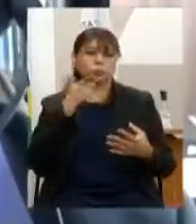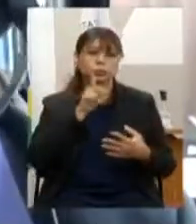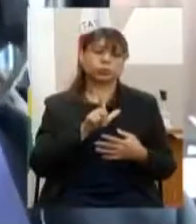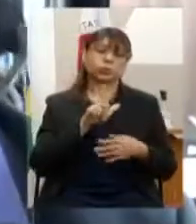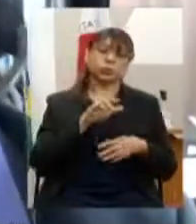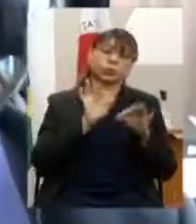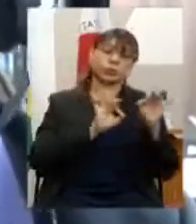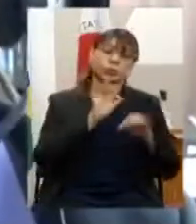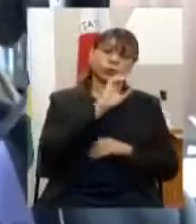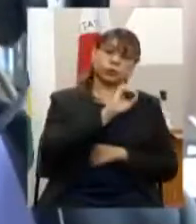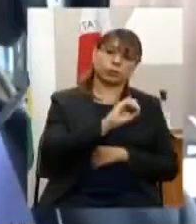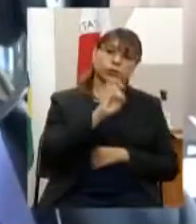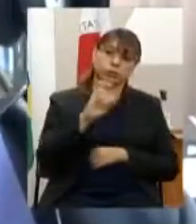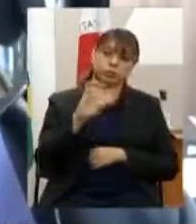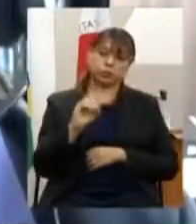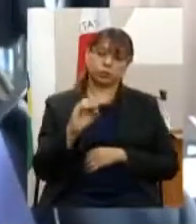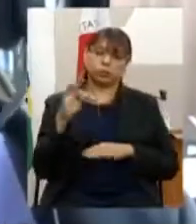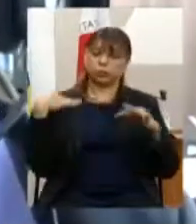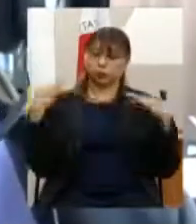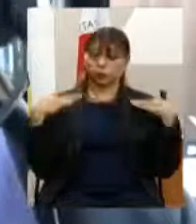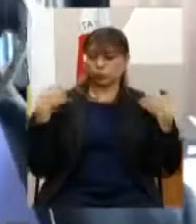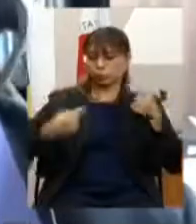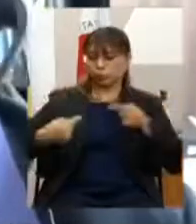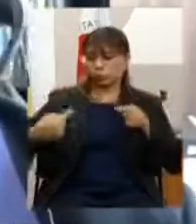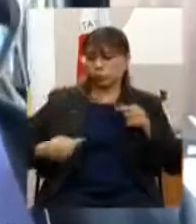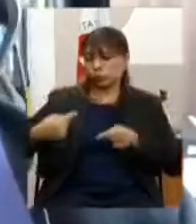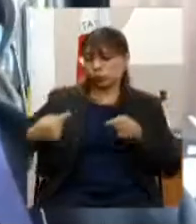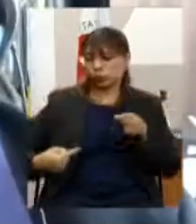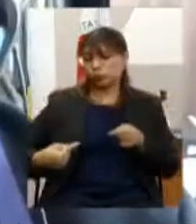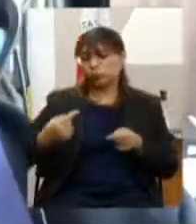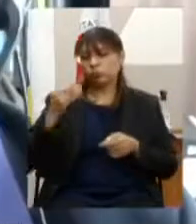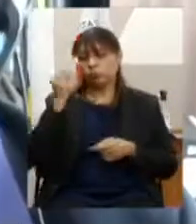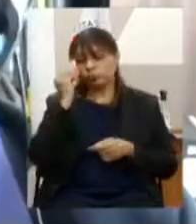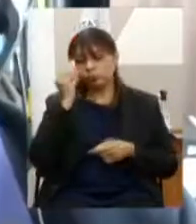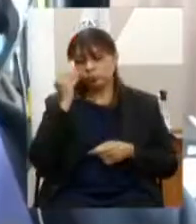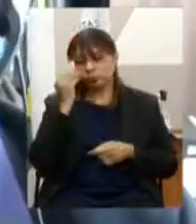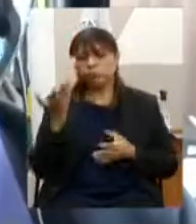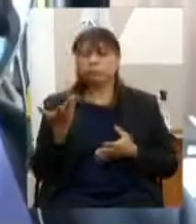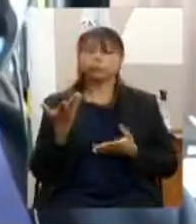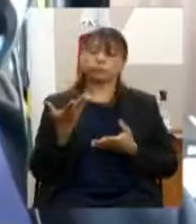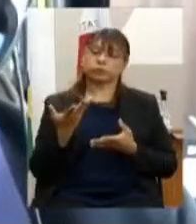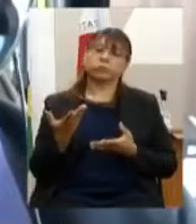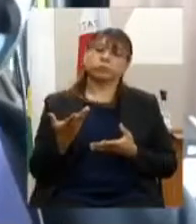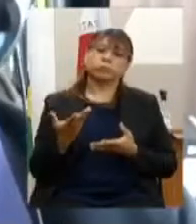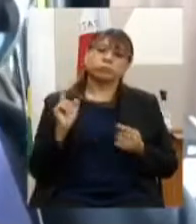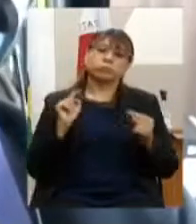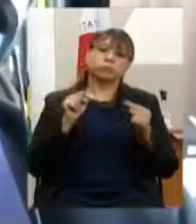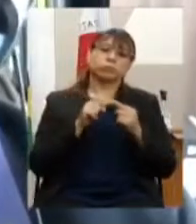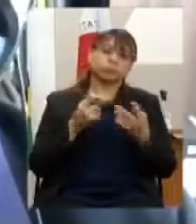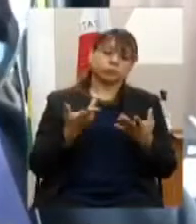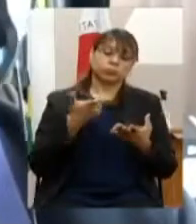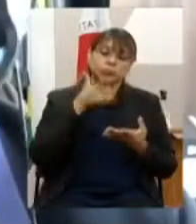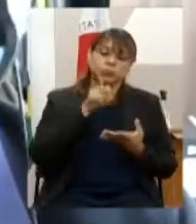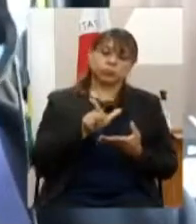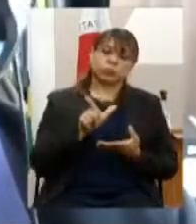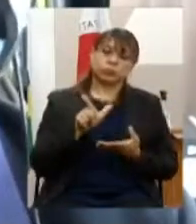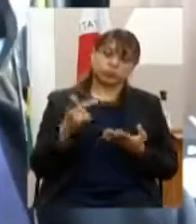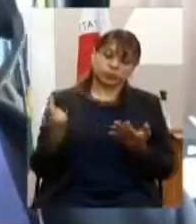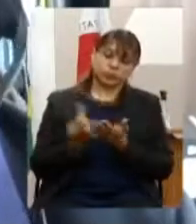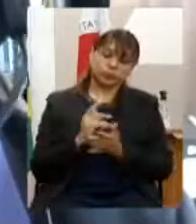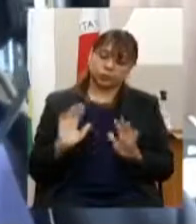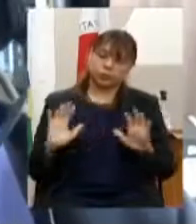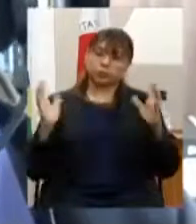050 turismo competitivo visando habilitar a possibilidade de realização de eventos